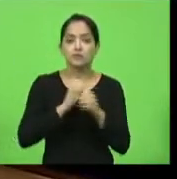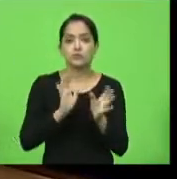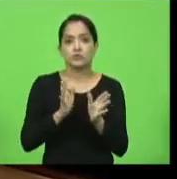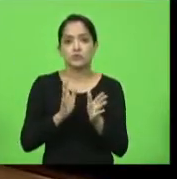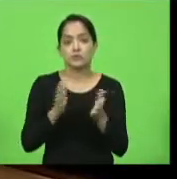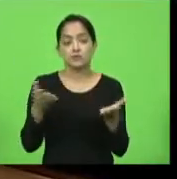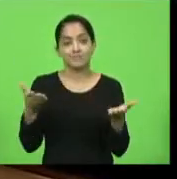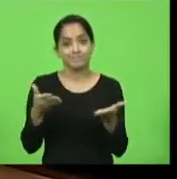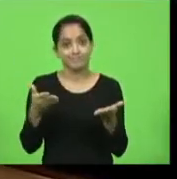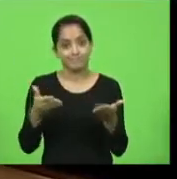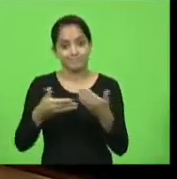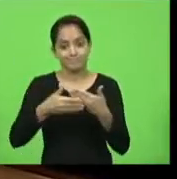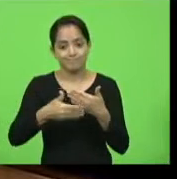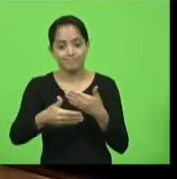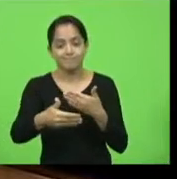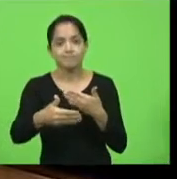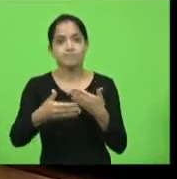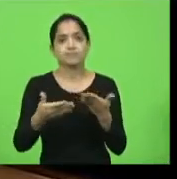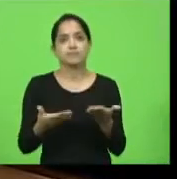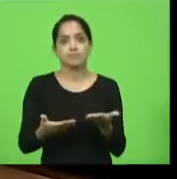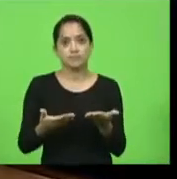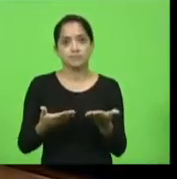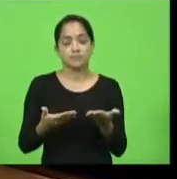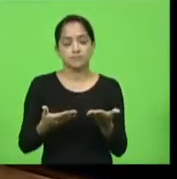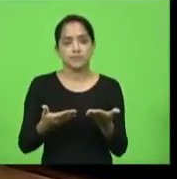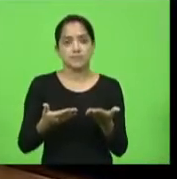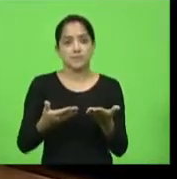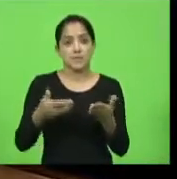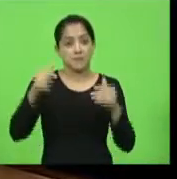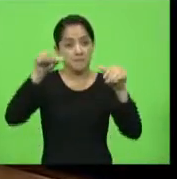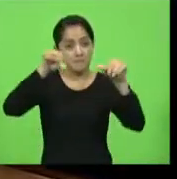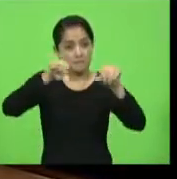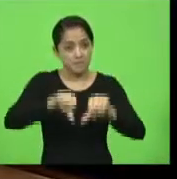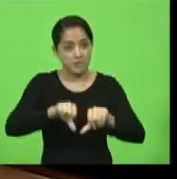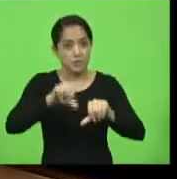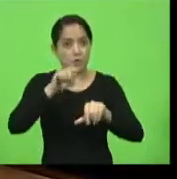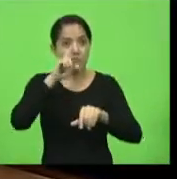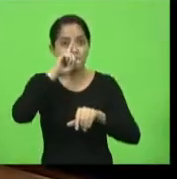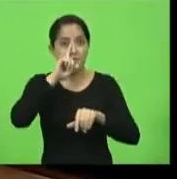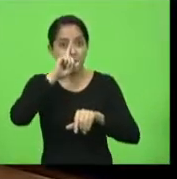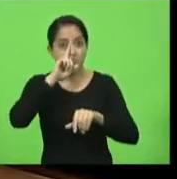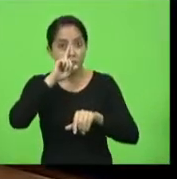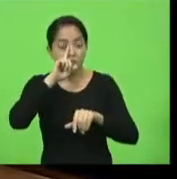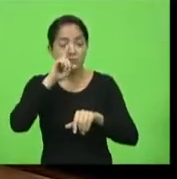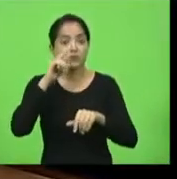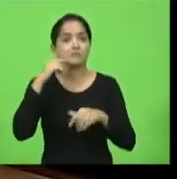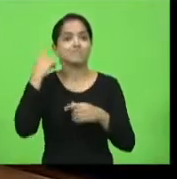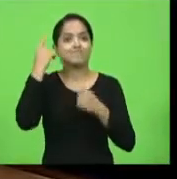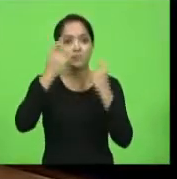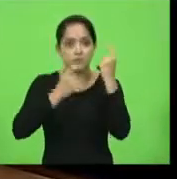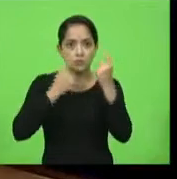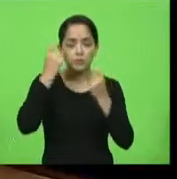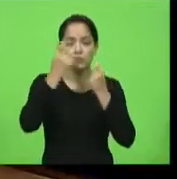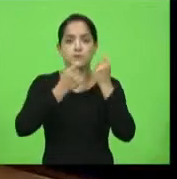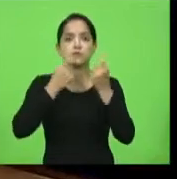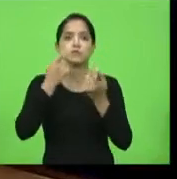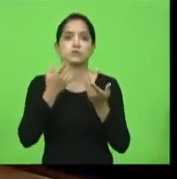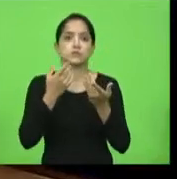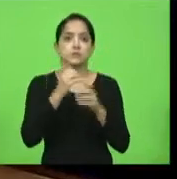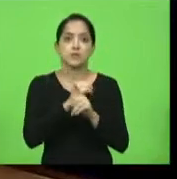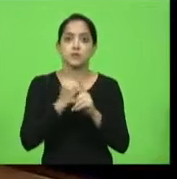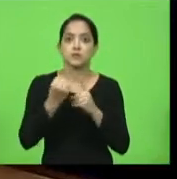agora num momento mais alto dela, mais grave, mais preocupante para a sociedade